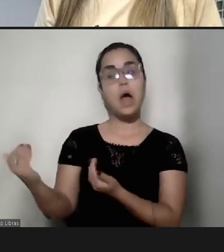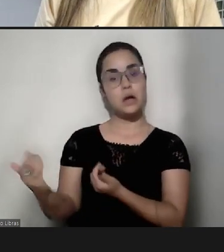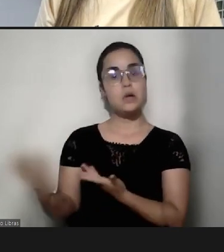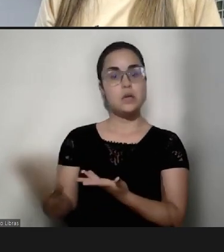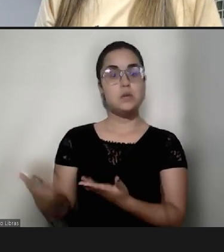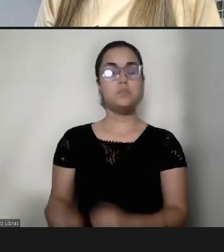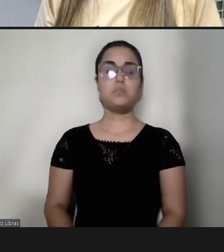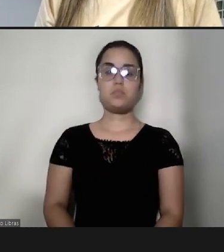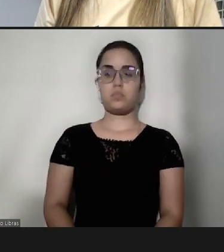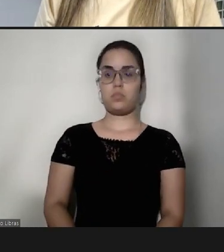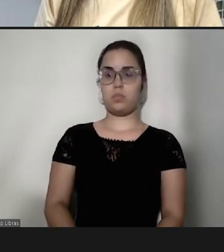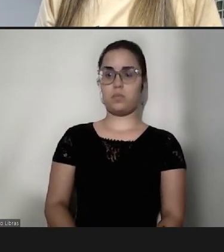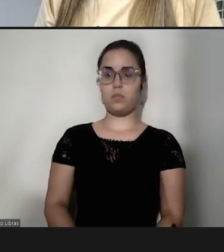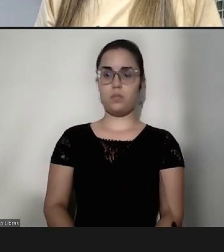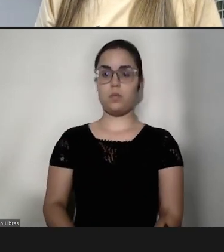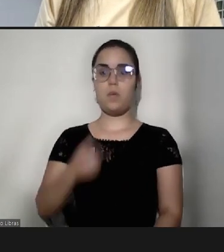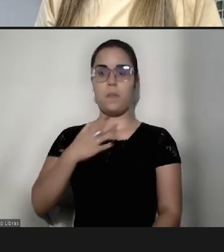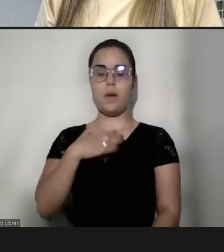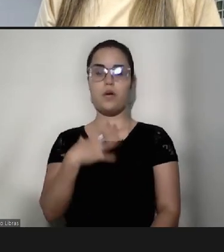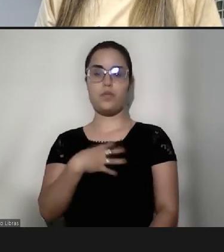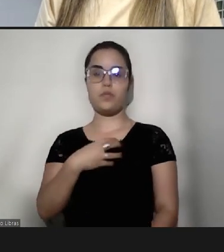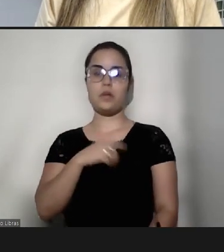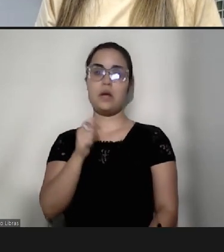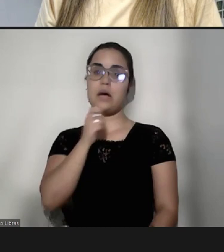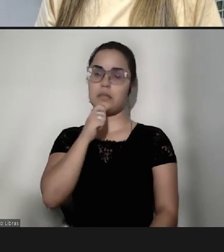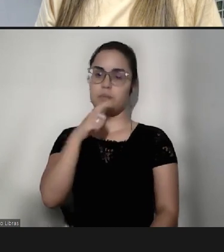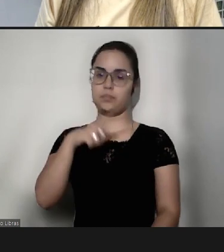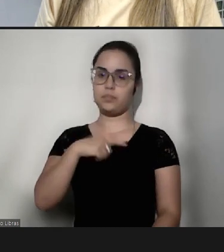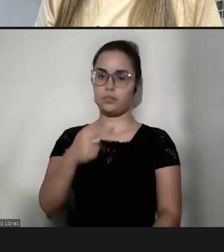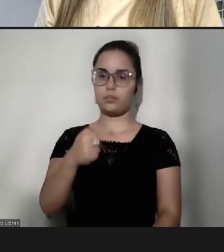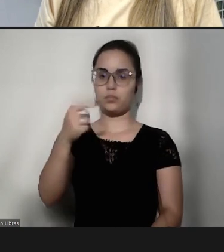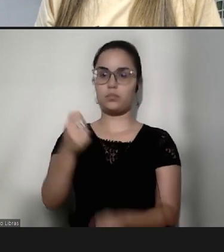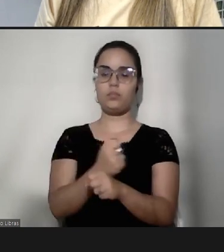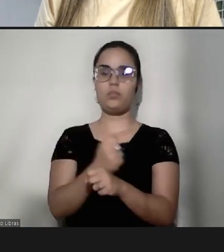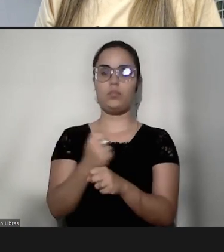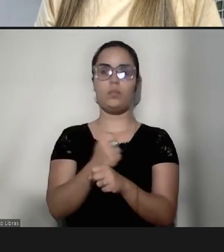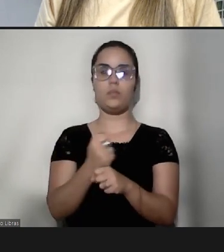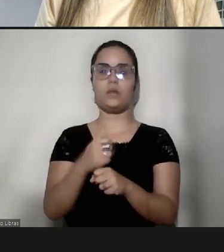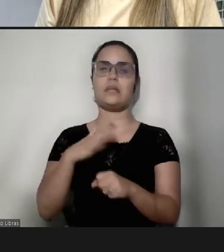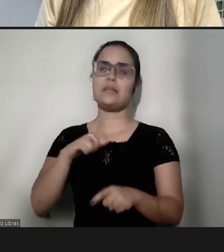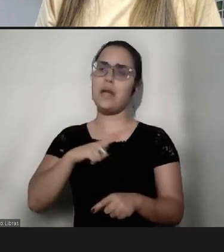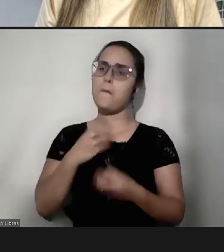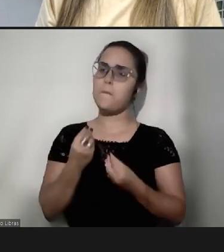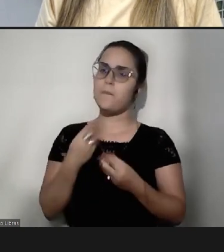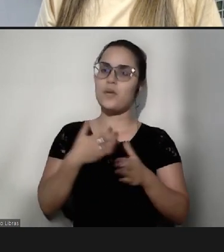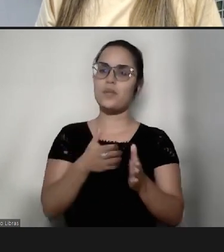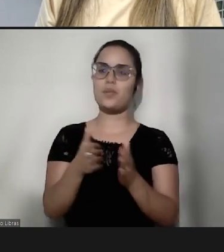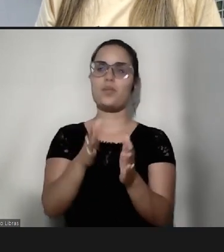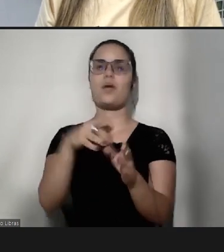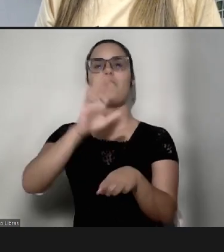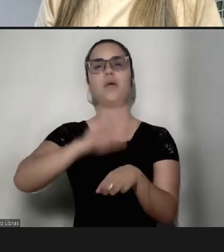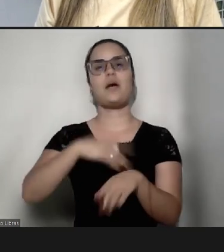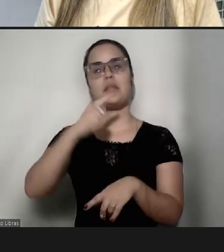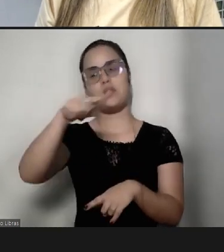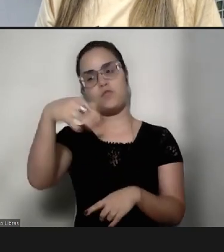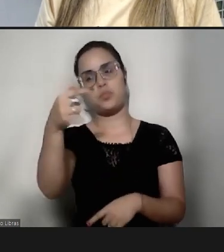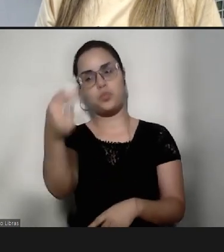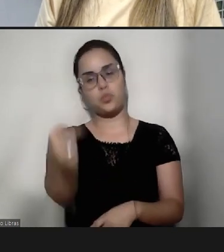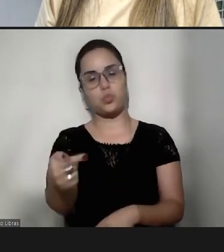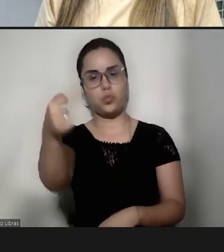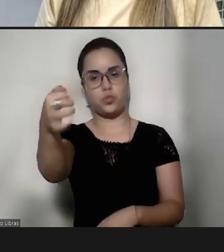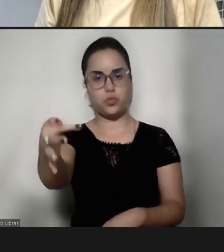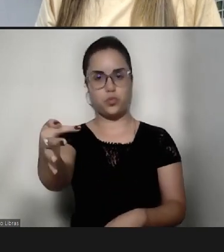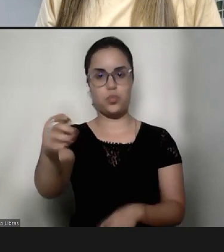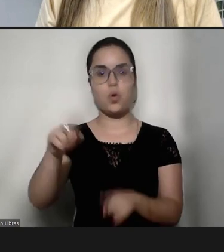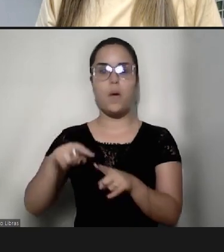então, assim, eu, meu filho ainda tem sete anos, ainda tem um baita de um caminho pela frente, mas eu sempre colocar